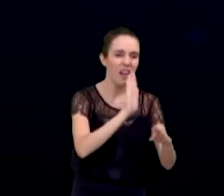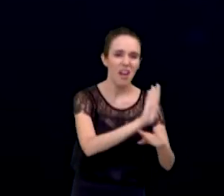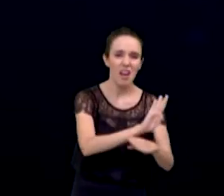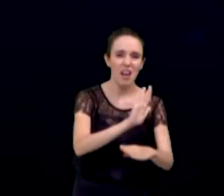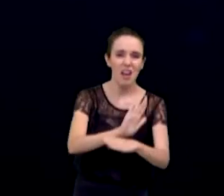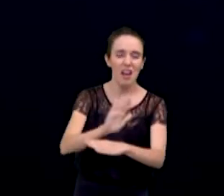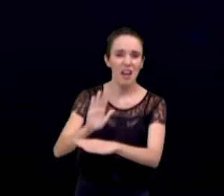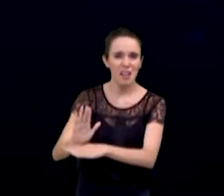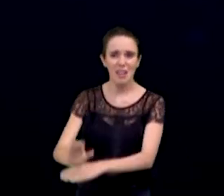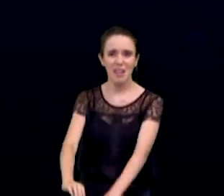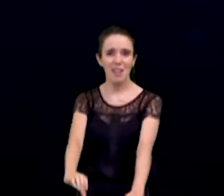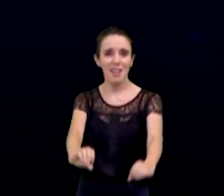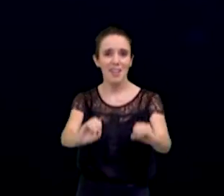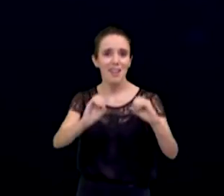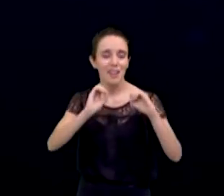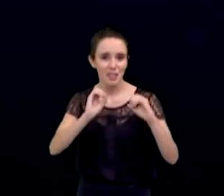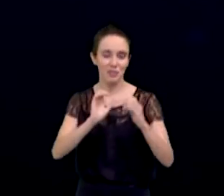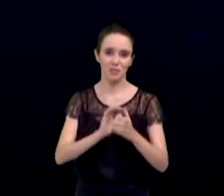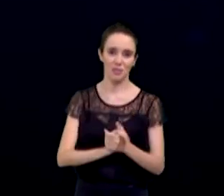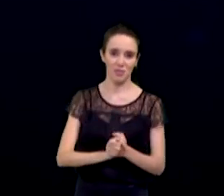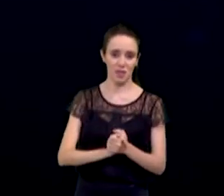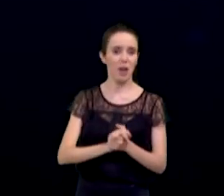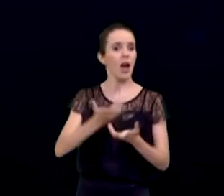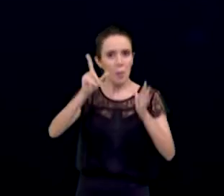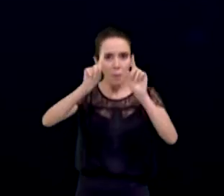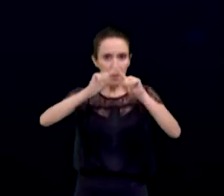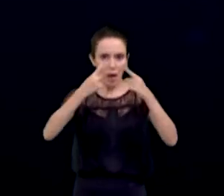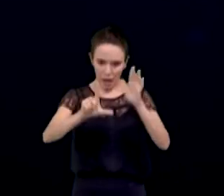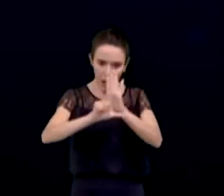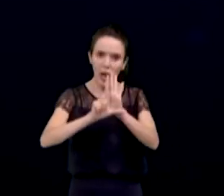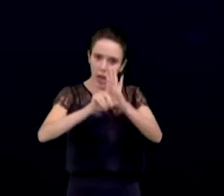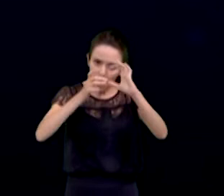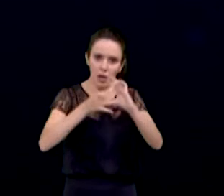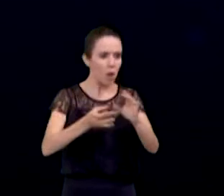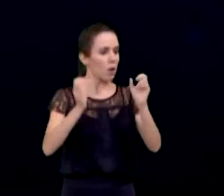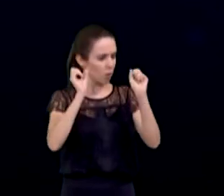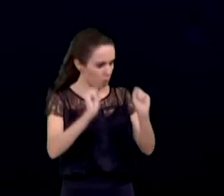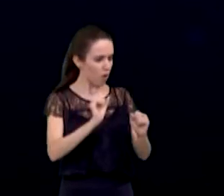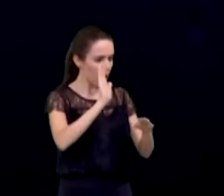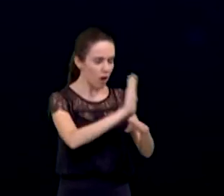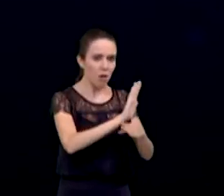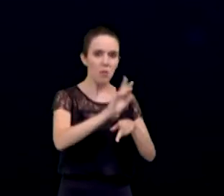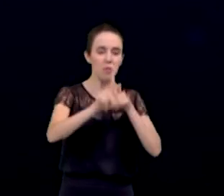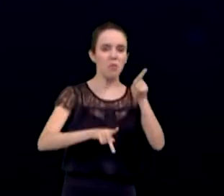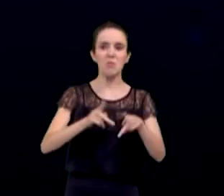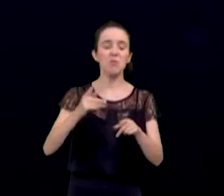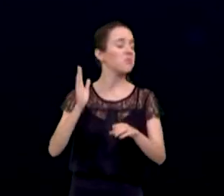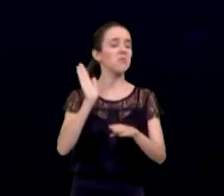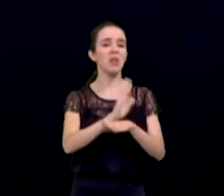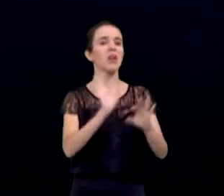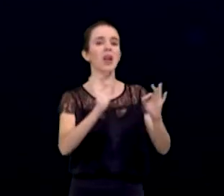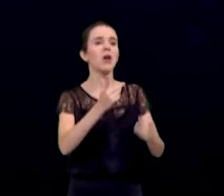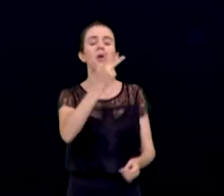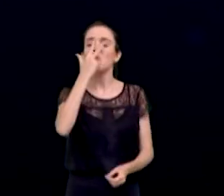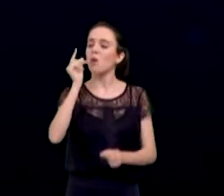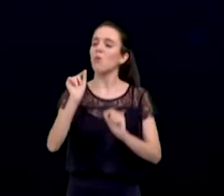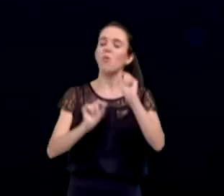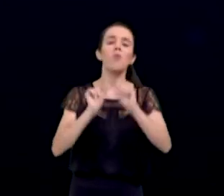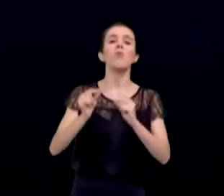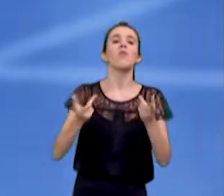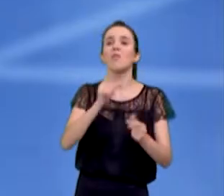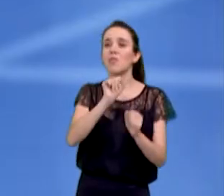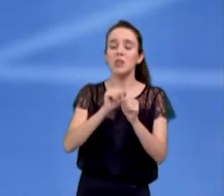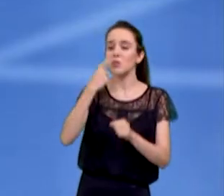social por parte da prefeitura, mesmo com a legislação permitindo. O que você acha dessa situação e o que pode ser feito para melhorar essa situação? Um minuto e meio,